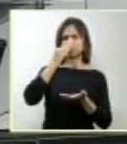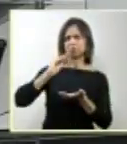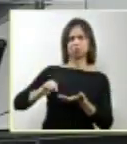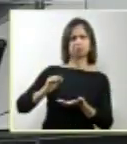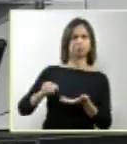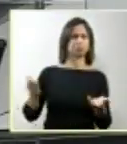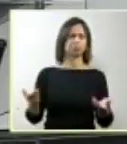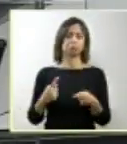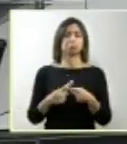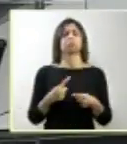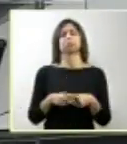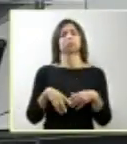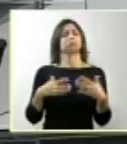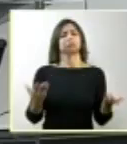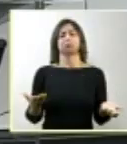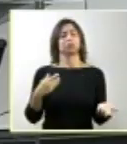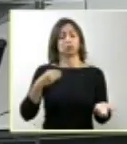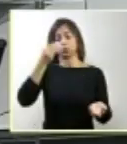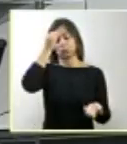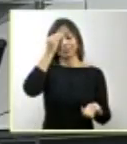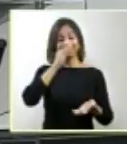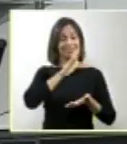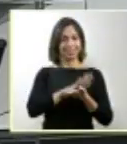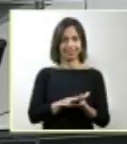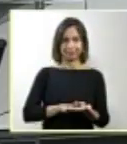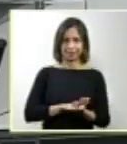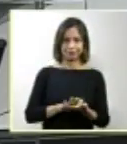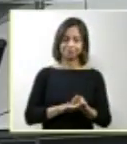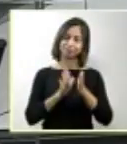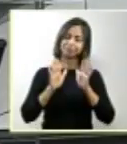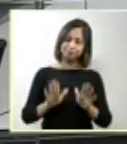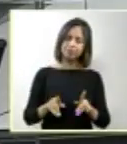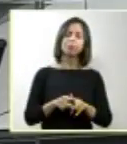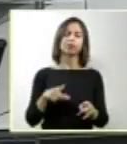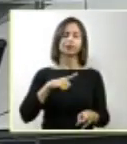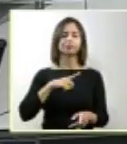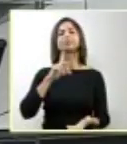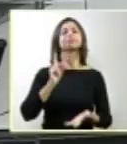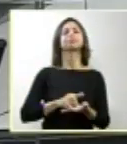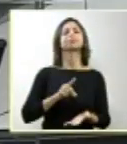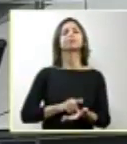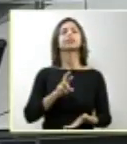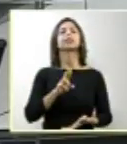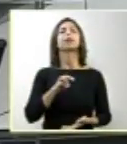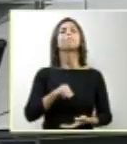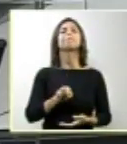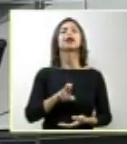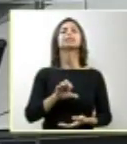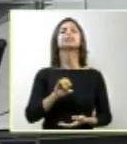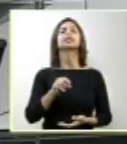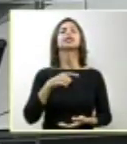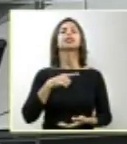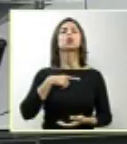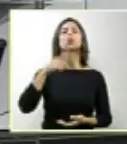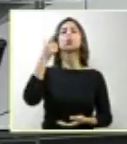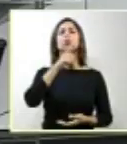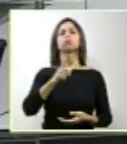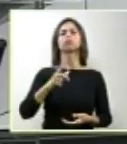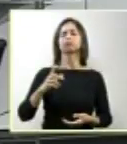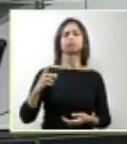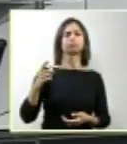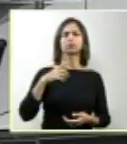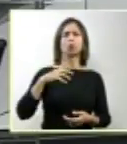razões que não consigo entender. Mas temos o caso do Marcelo, recorde-o para alguns, para outros, recorde mundial.